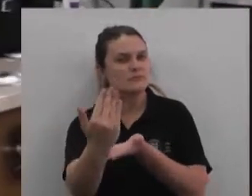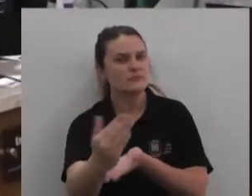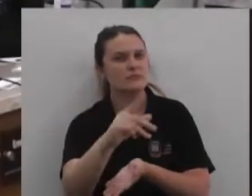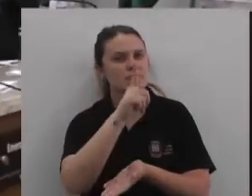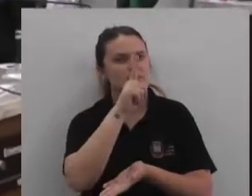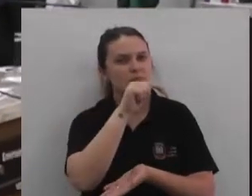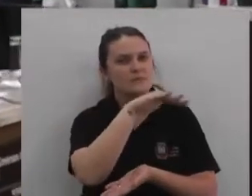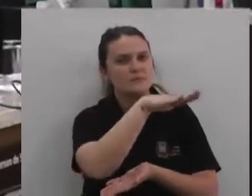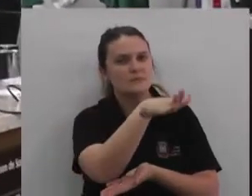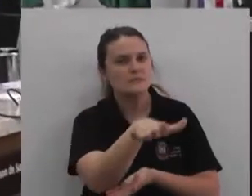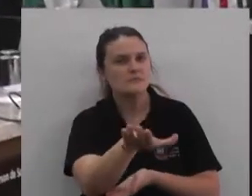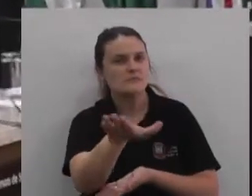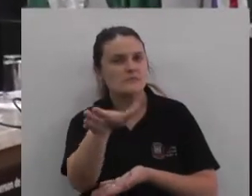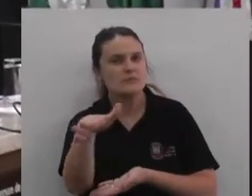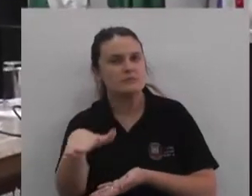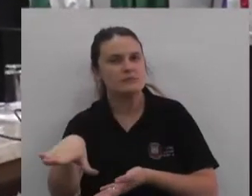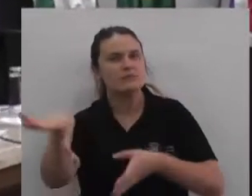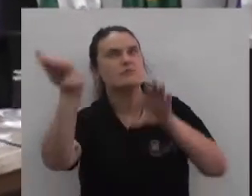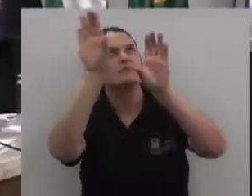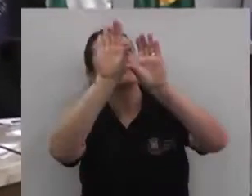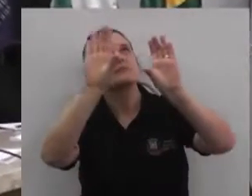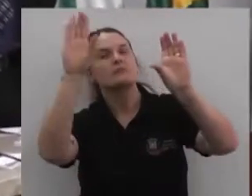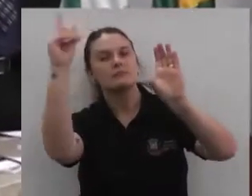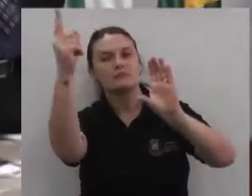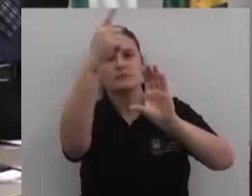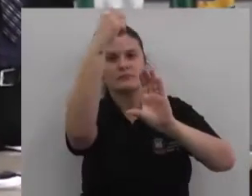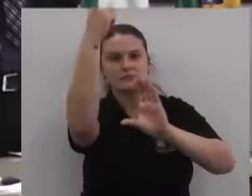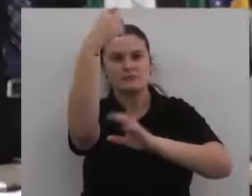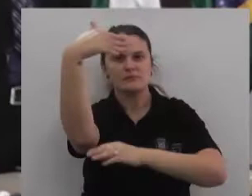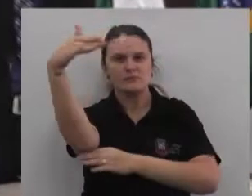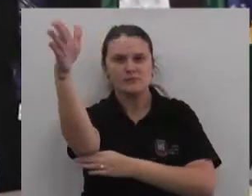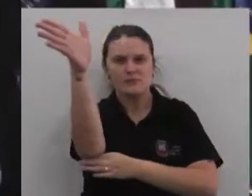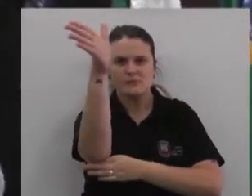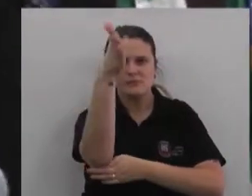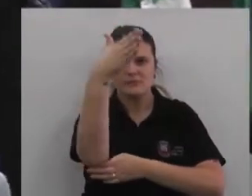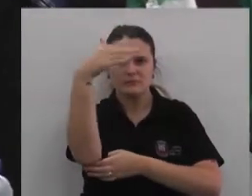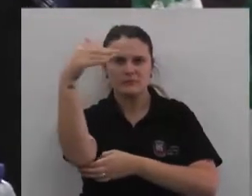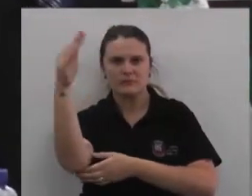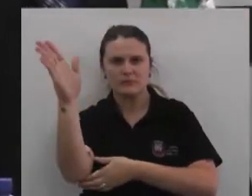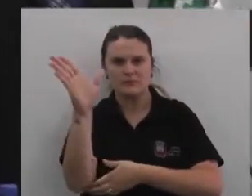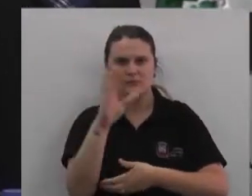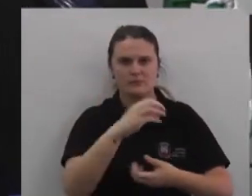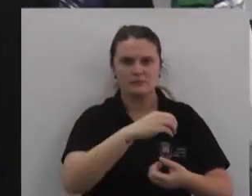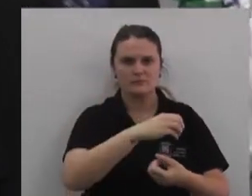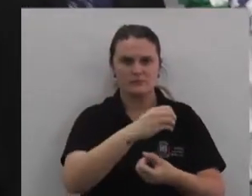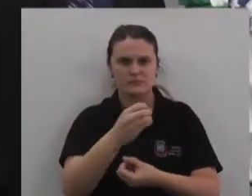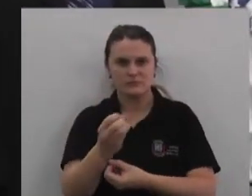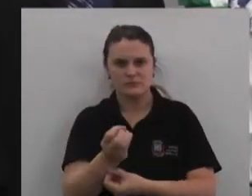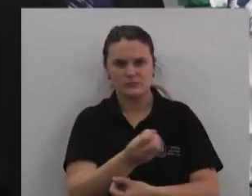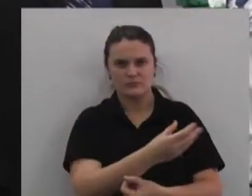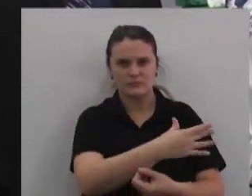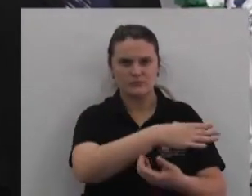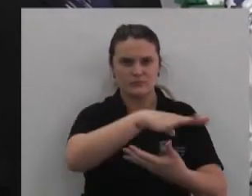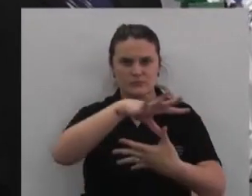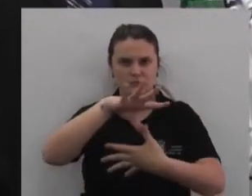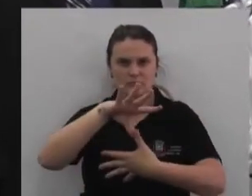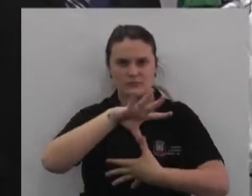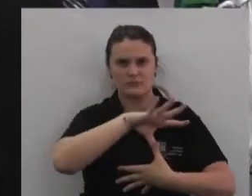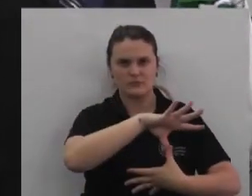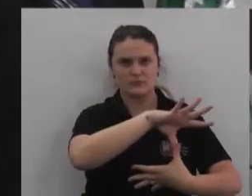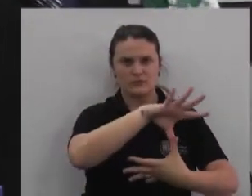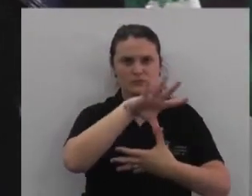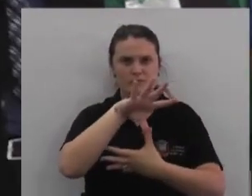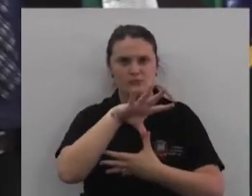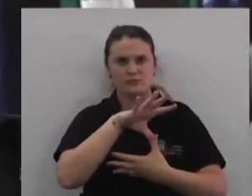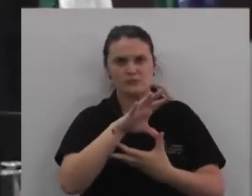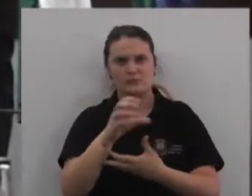Tentado eternamente ver-se esplêndido Ao som do mar e à luz do céu profundo Fulguras, ó